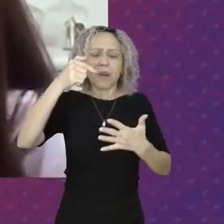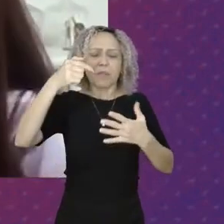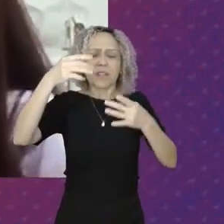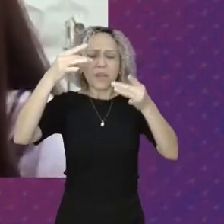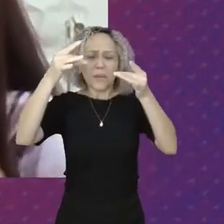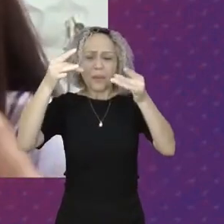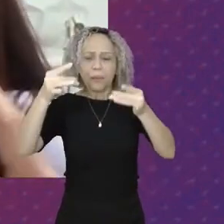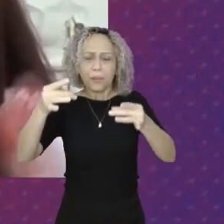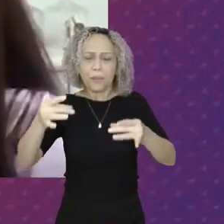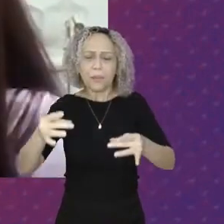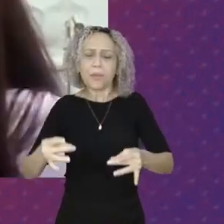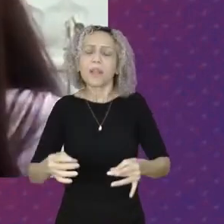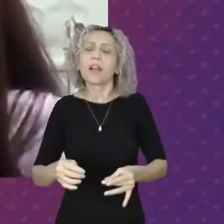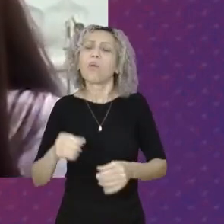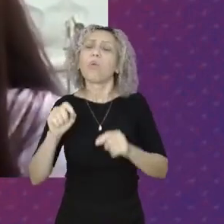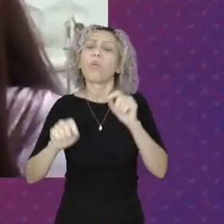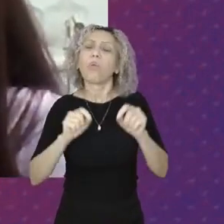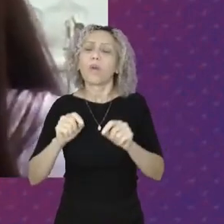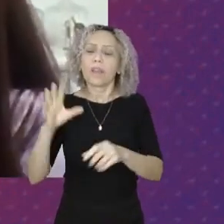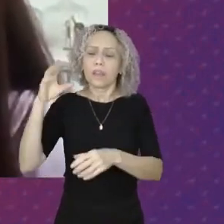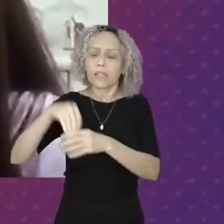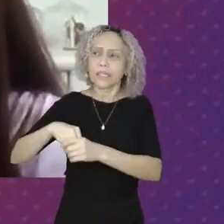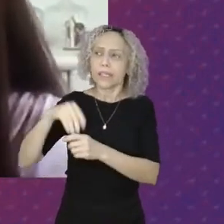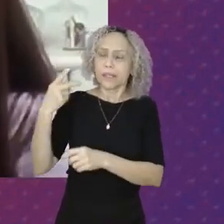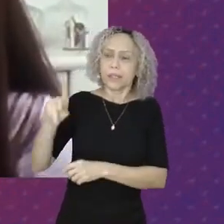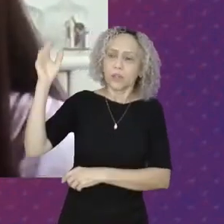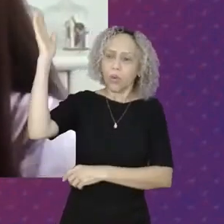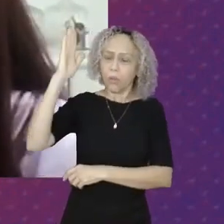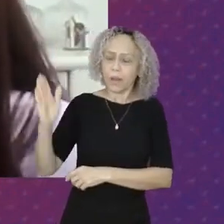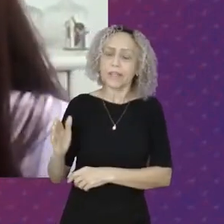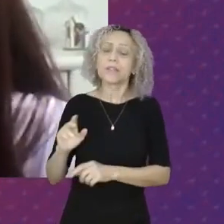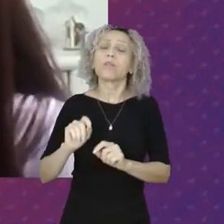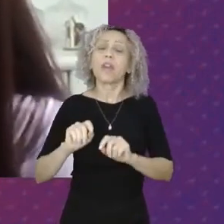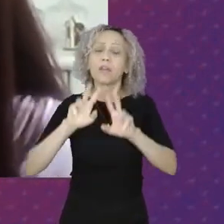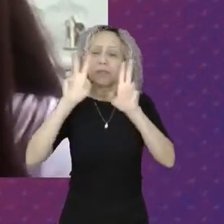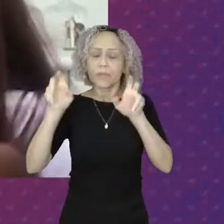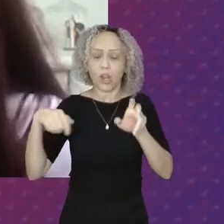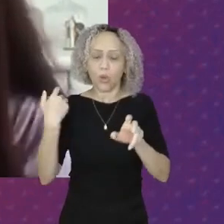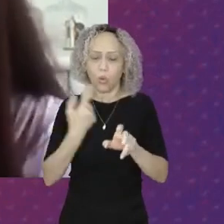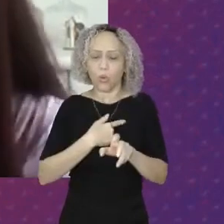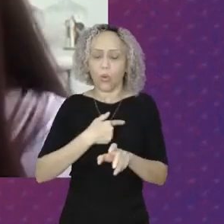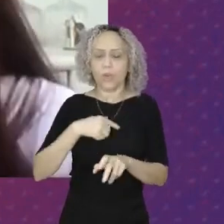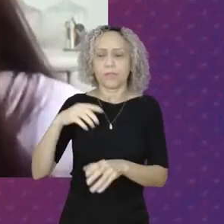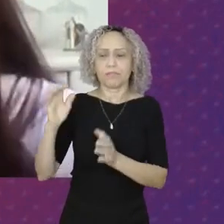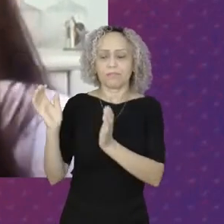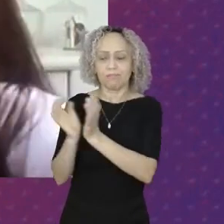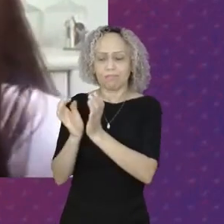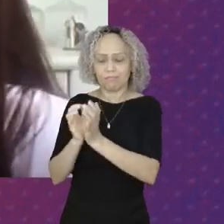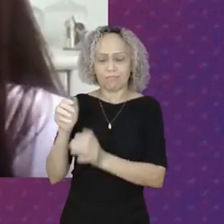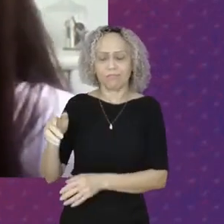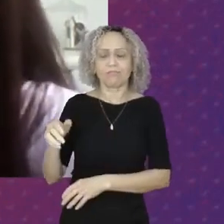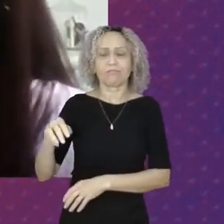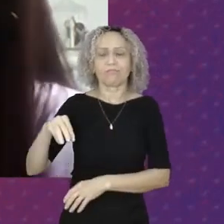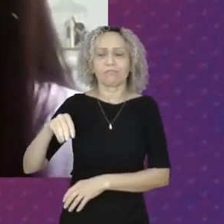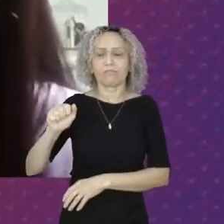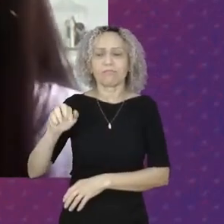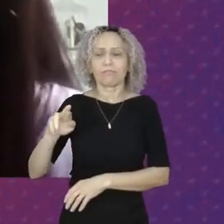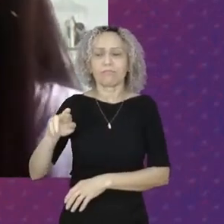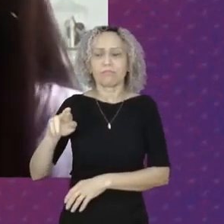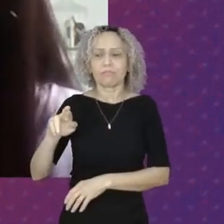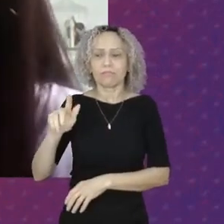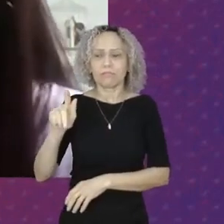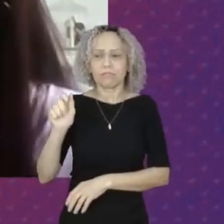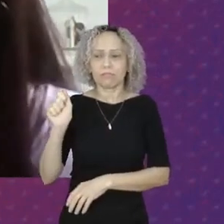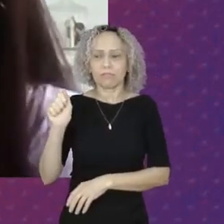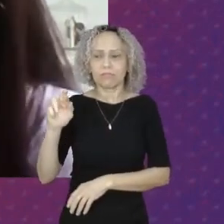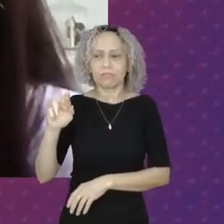sentido Assim Da reconstrução Do Brasil E do bem viver Para nós Margaridas Bom Esse Então É o nosso Lema Da Marcha